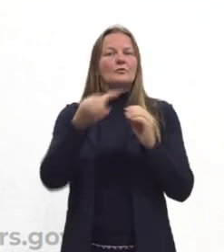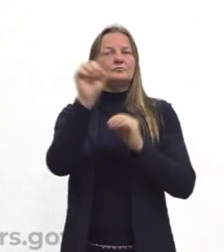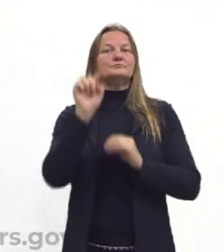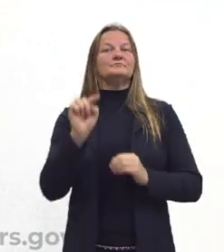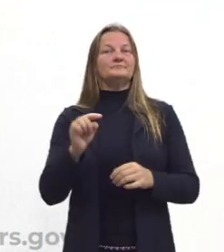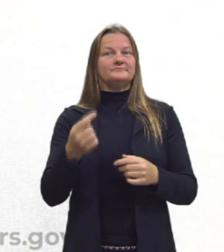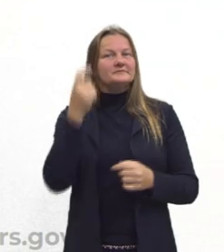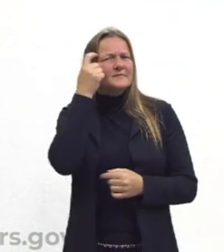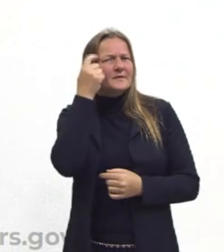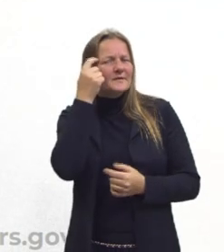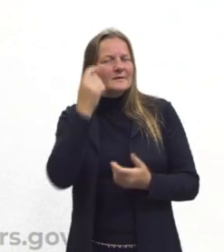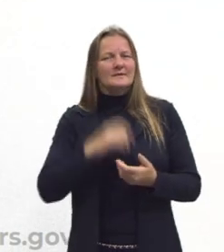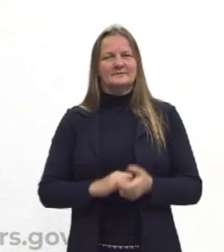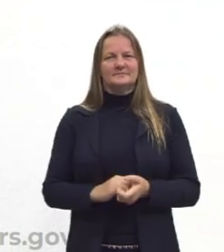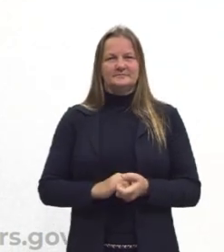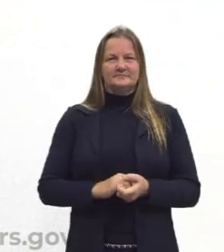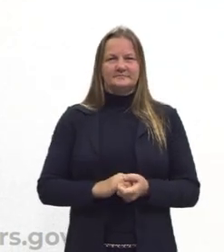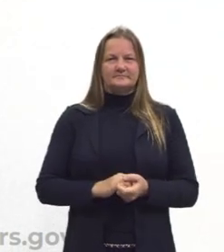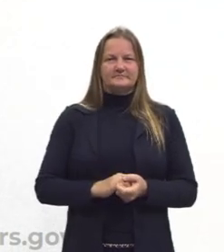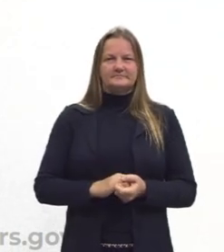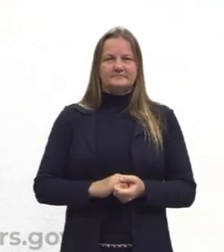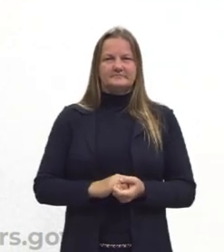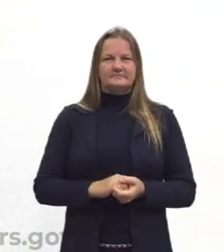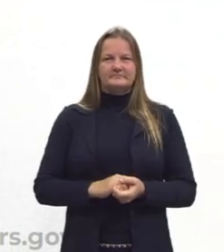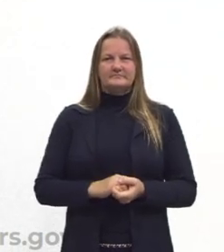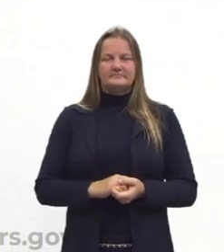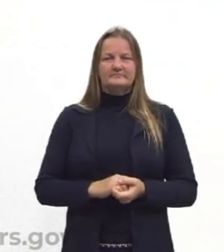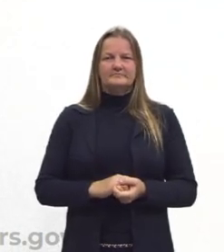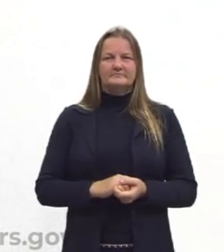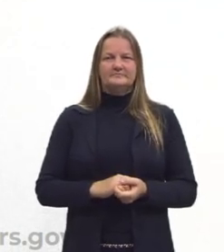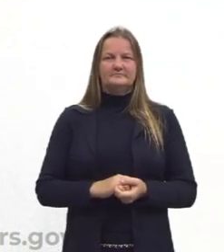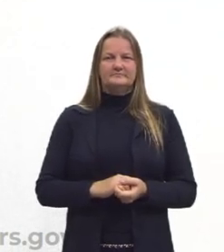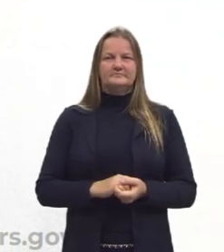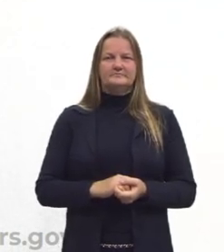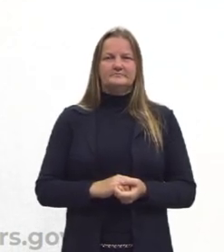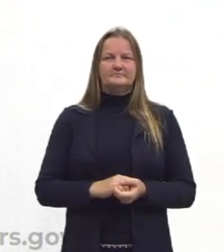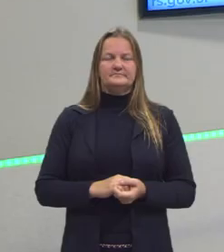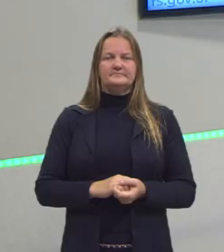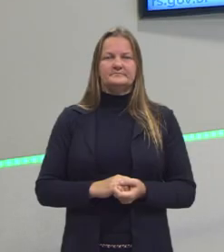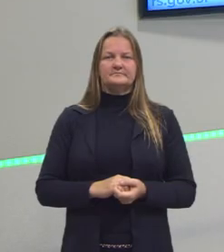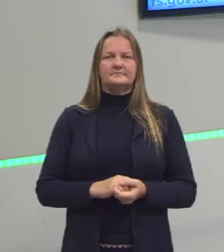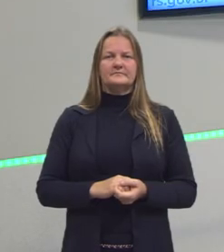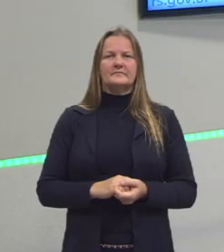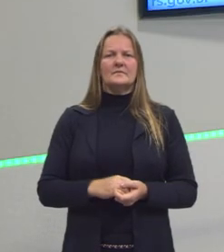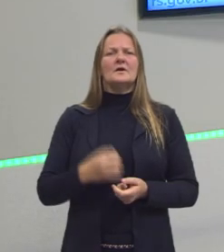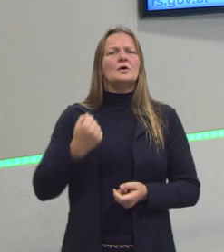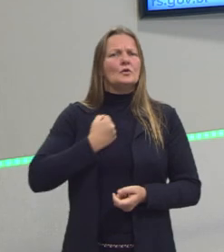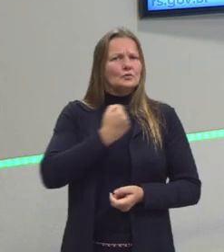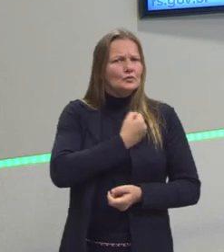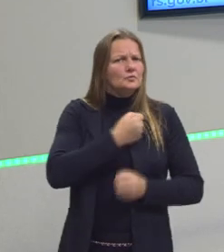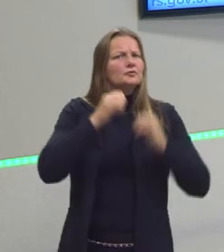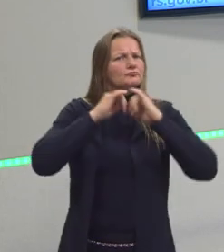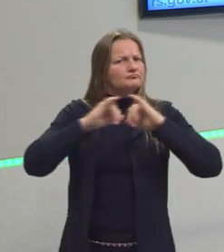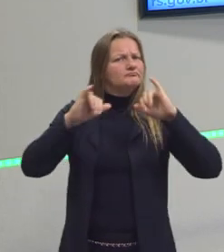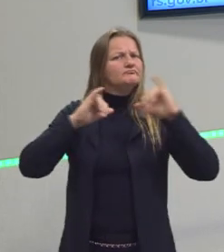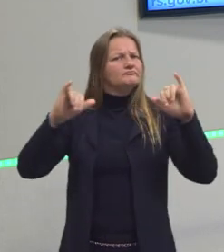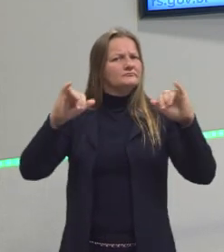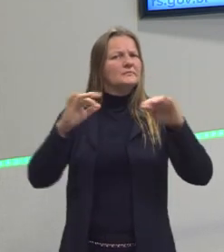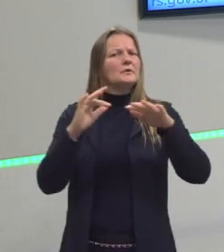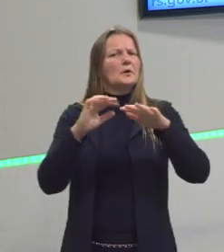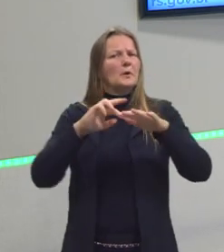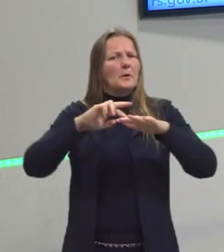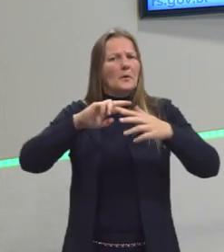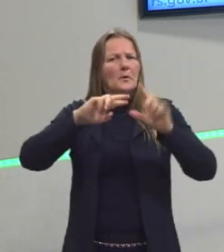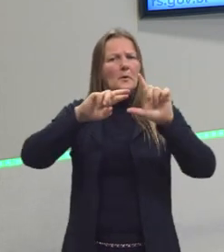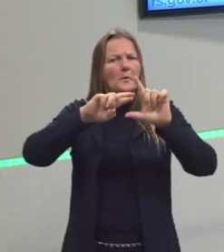Nós partimos desse problema da aula, tendo em vista os números divulgados na mídia e o Brasil com